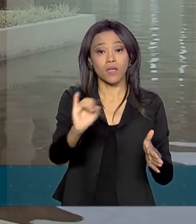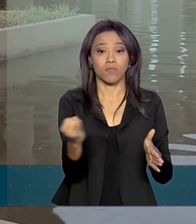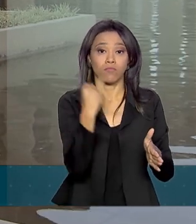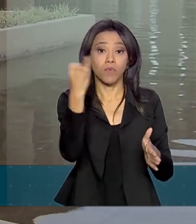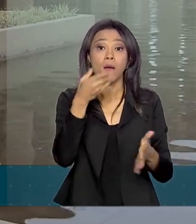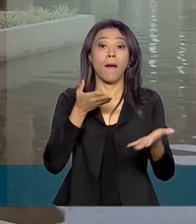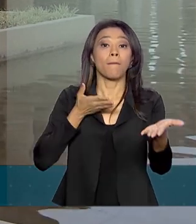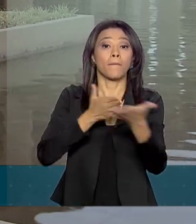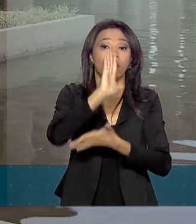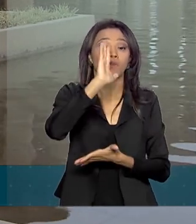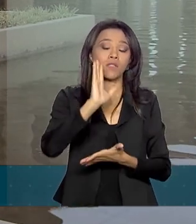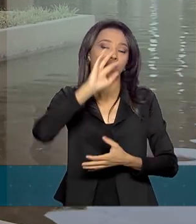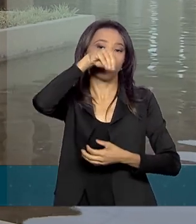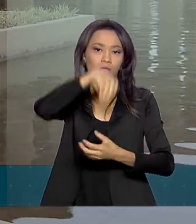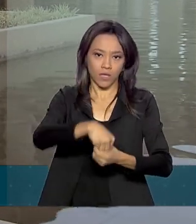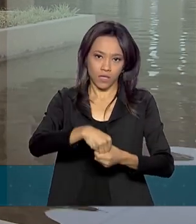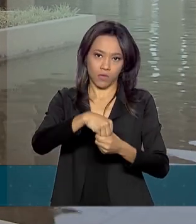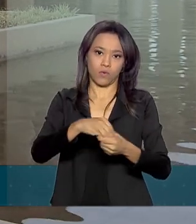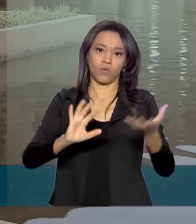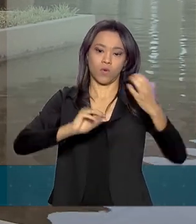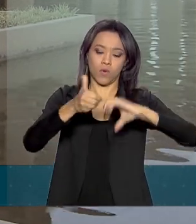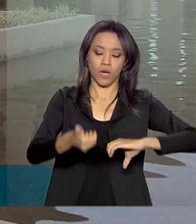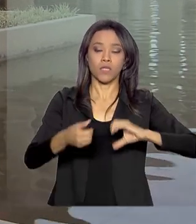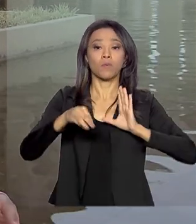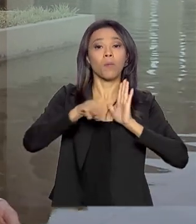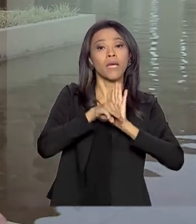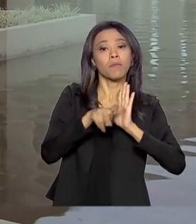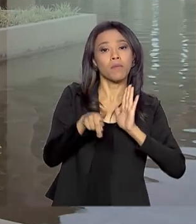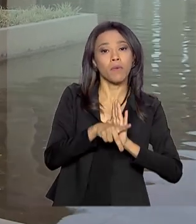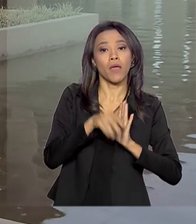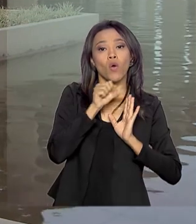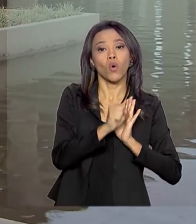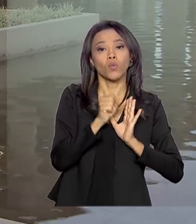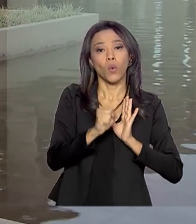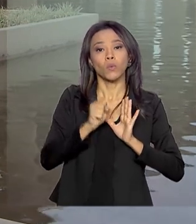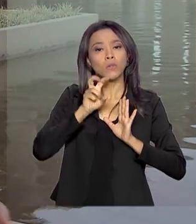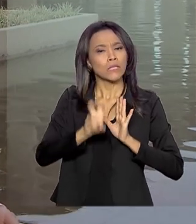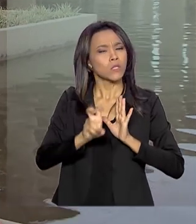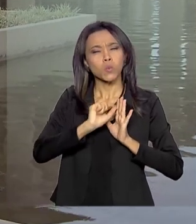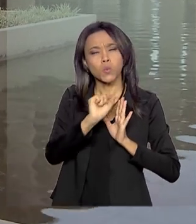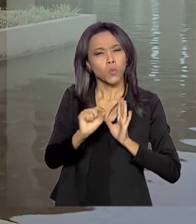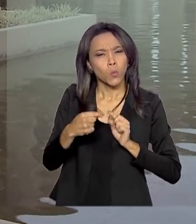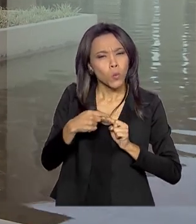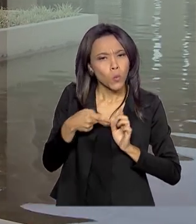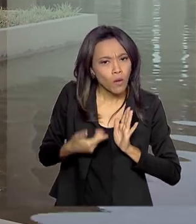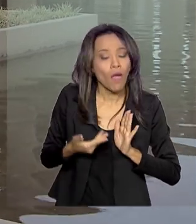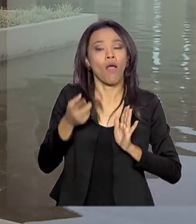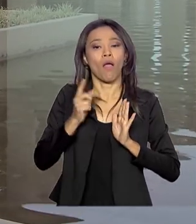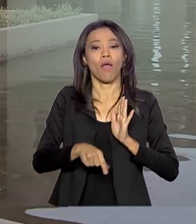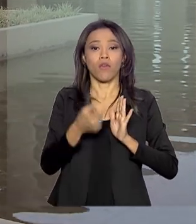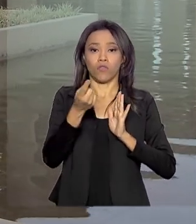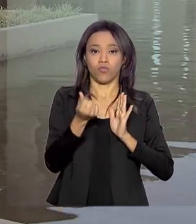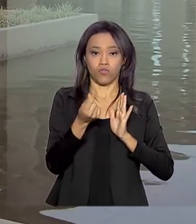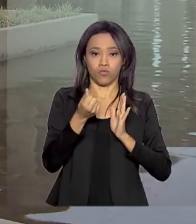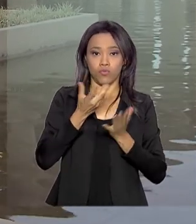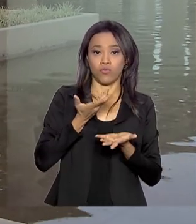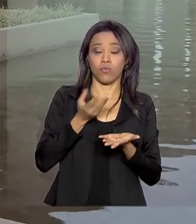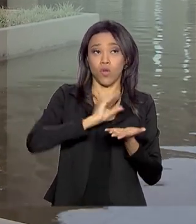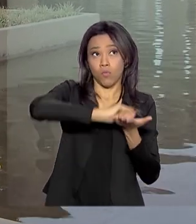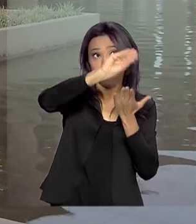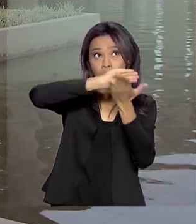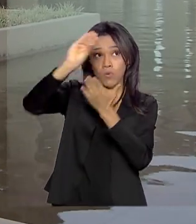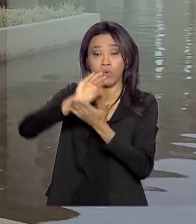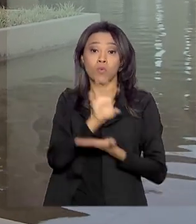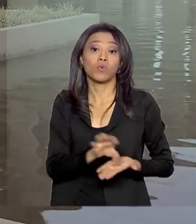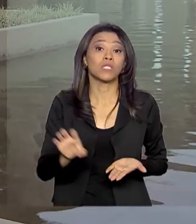aprovação no Congresso Nacional da medida provisória 885 que agiliza o repasse a Estados e ao Distrito